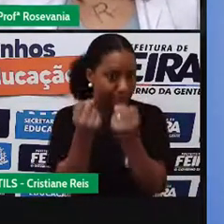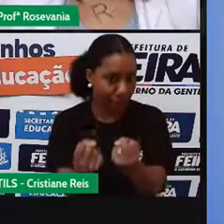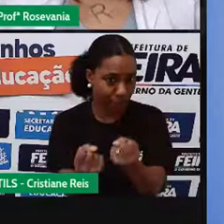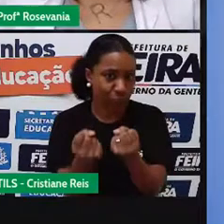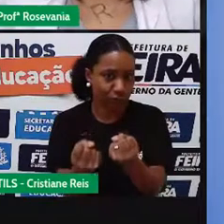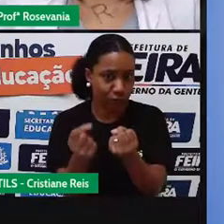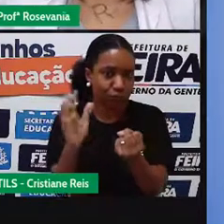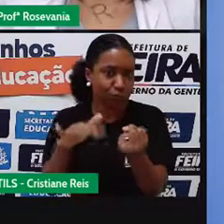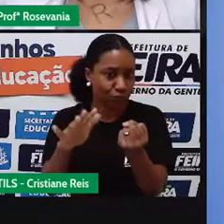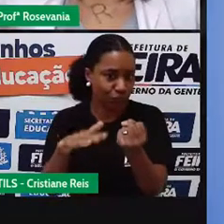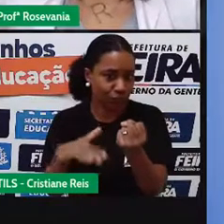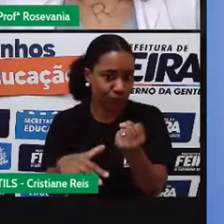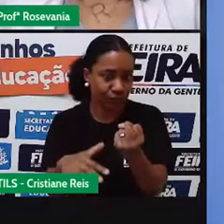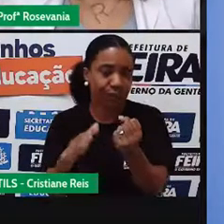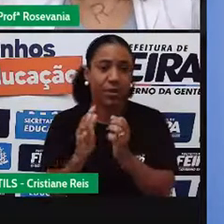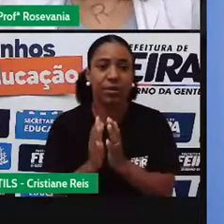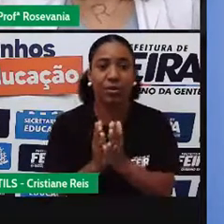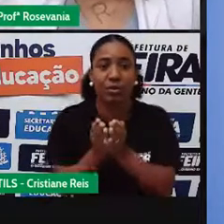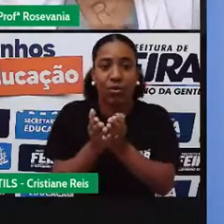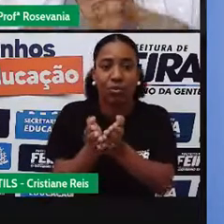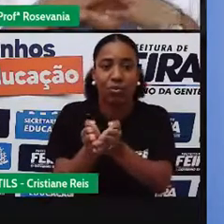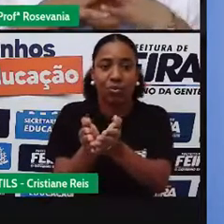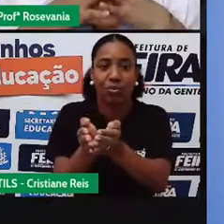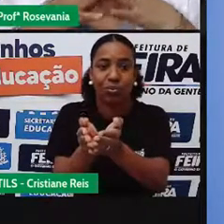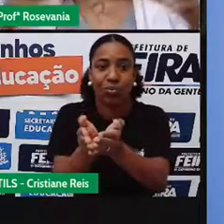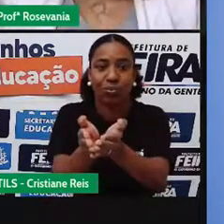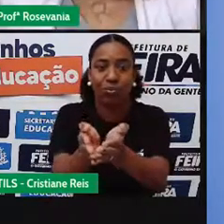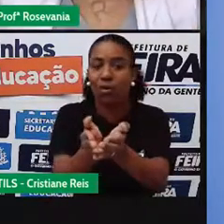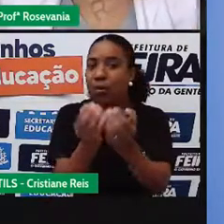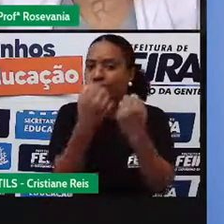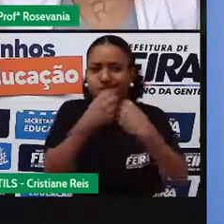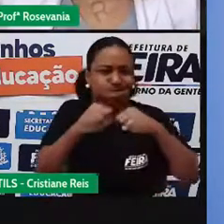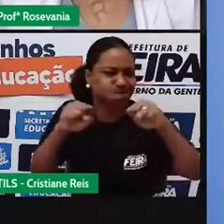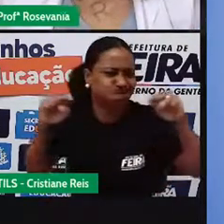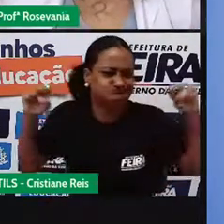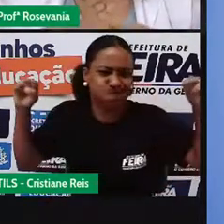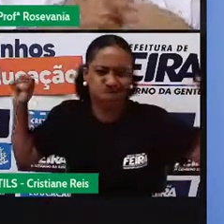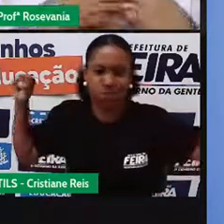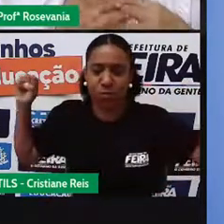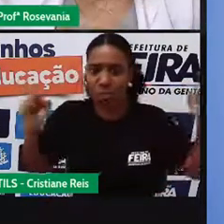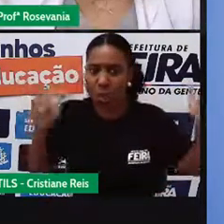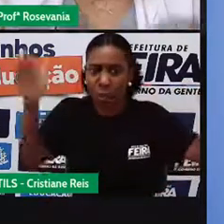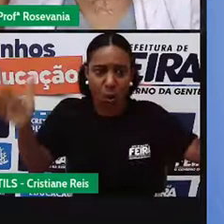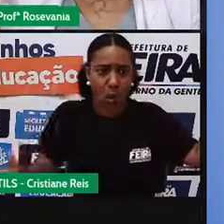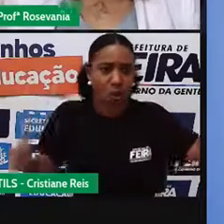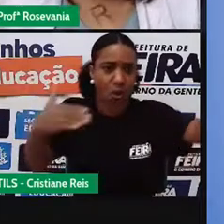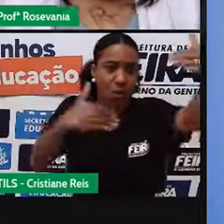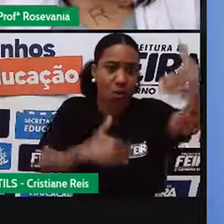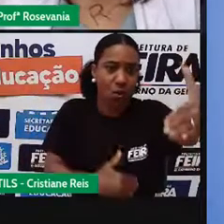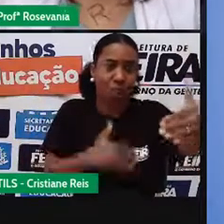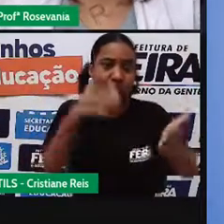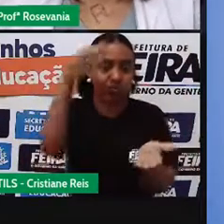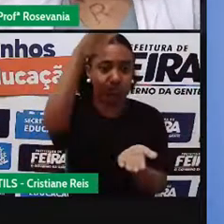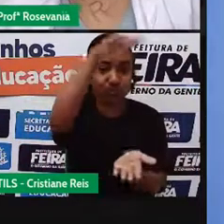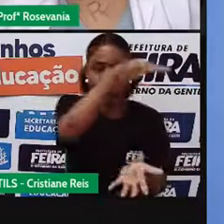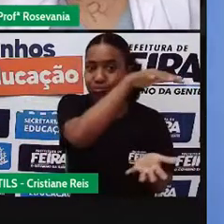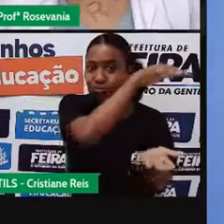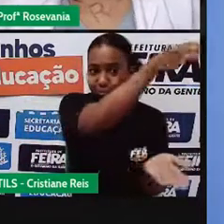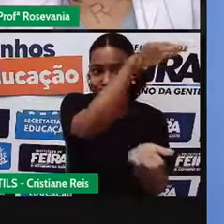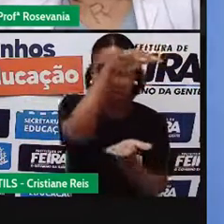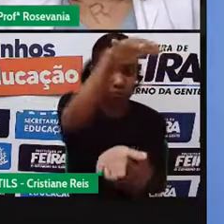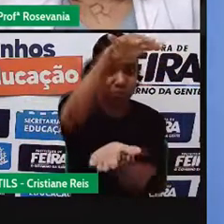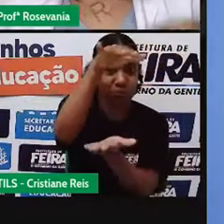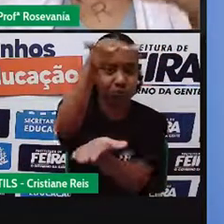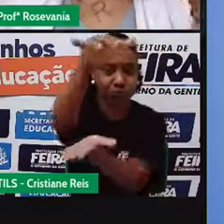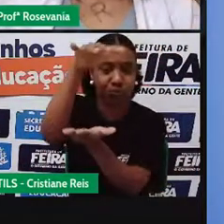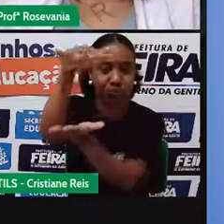só para você ter uma ideia, né, um navio daquele leva uma quantidade enorme de contêineros, cada contêiner ali com uma quantidade também maior ainda, né, de